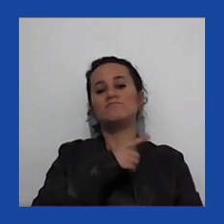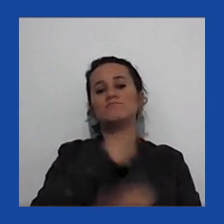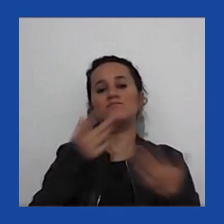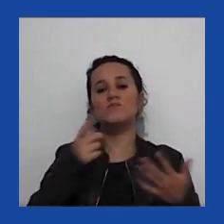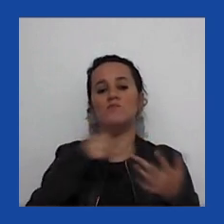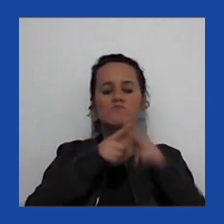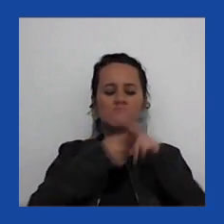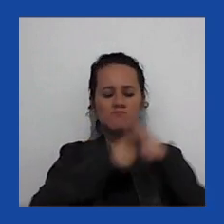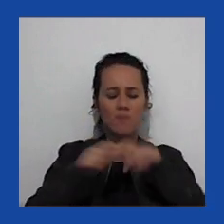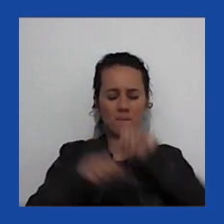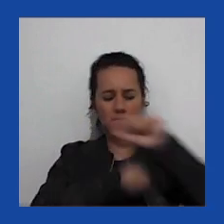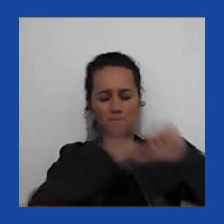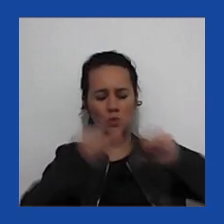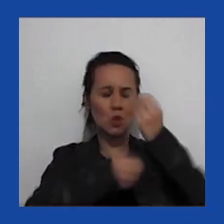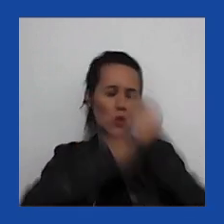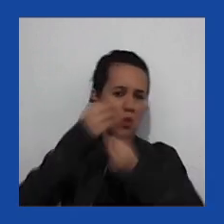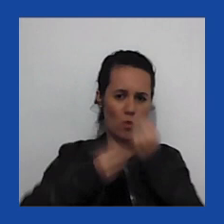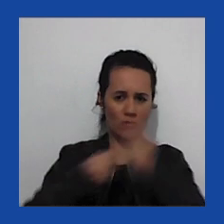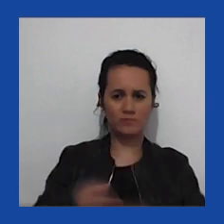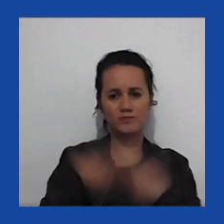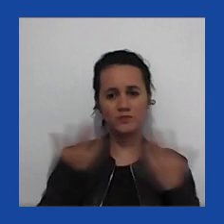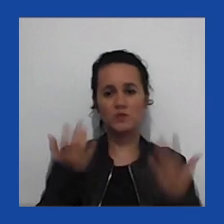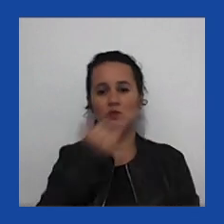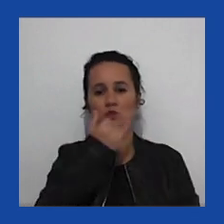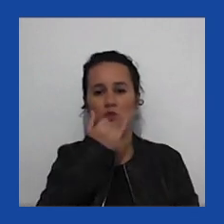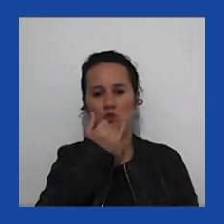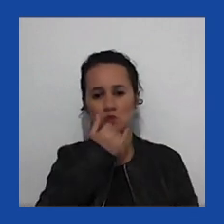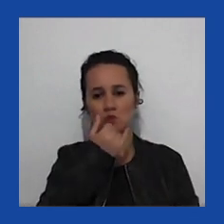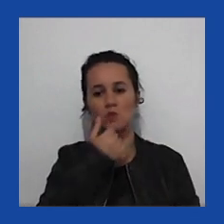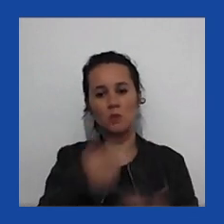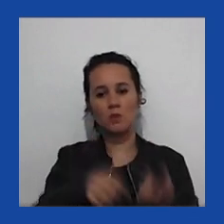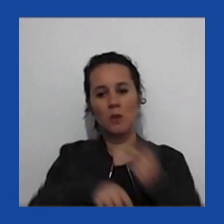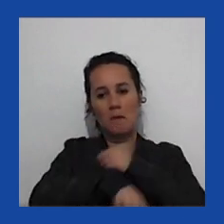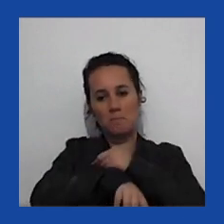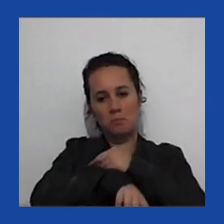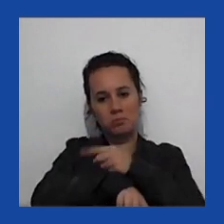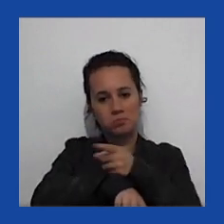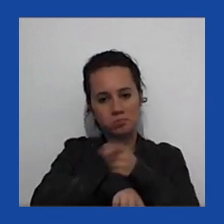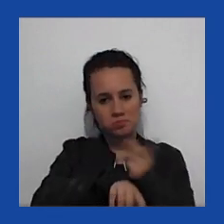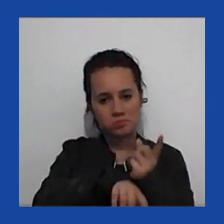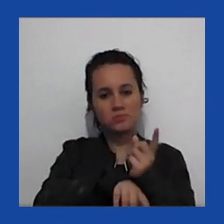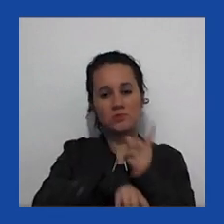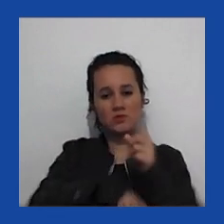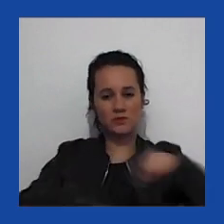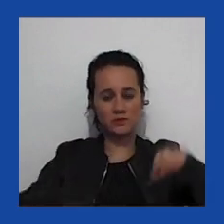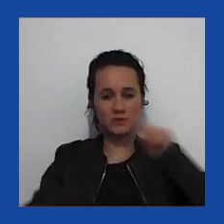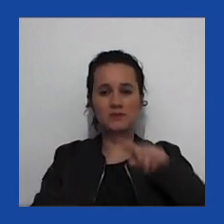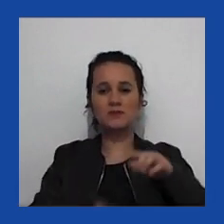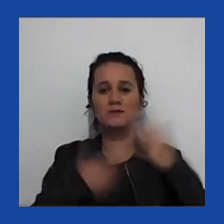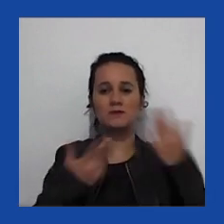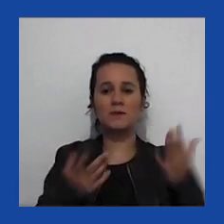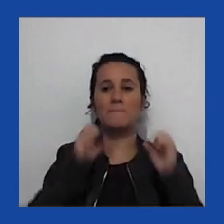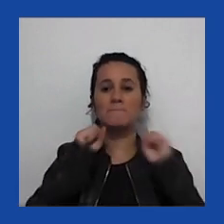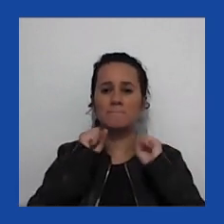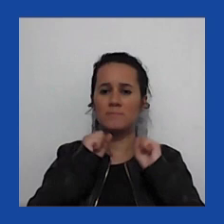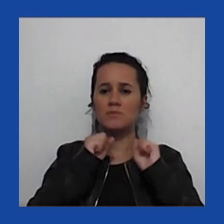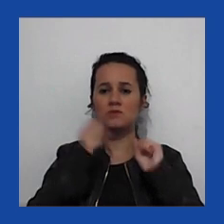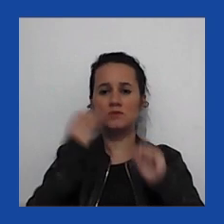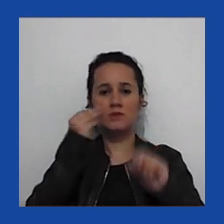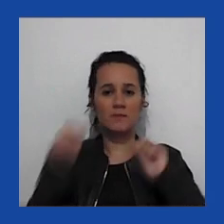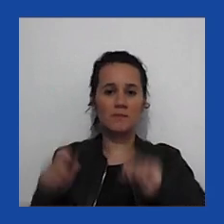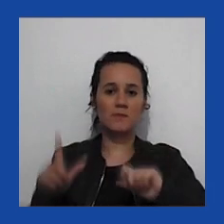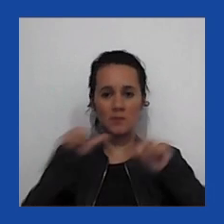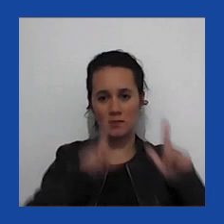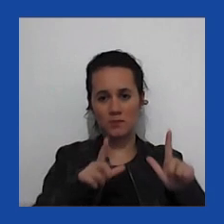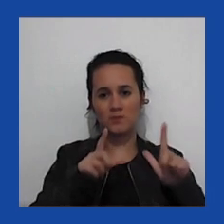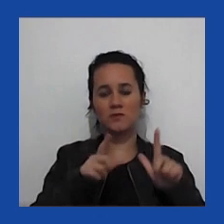reconfiguração do eleitorado. Então, desculpe para tirar tanto tempo, eu sou que, se podemos passar para o slide, você